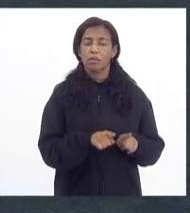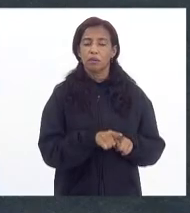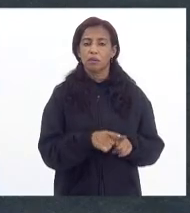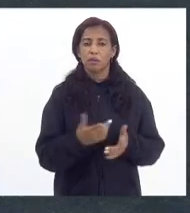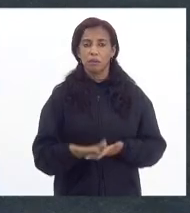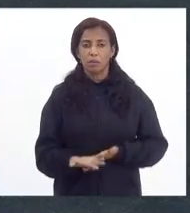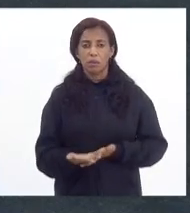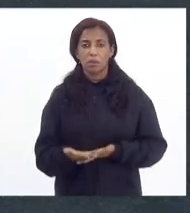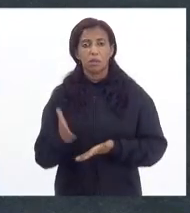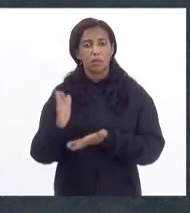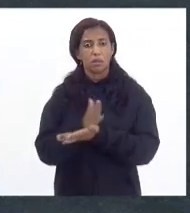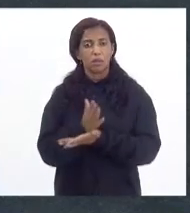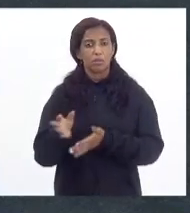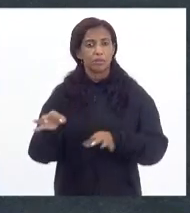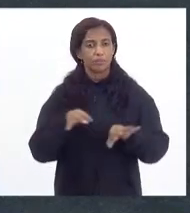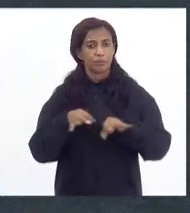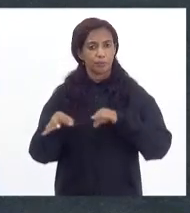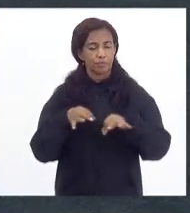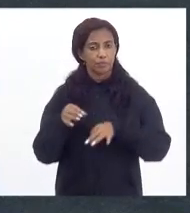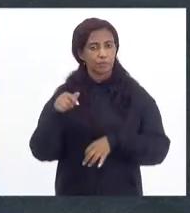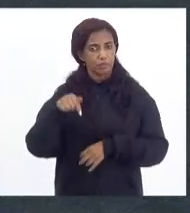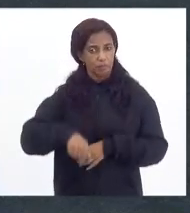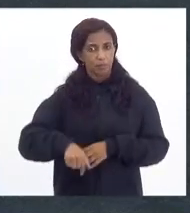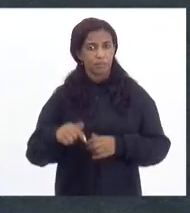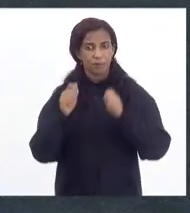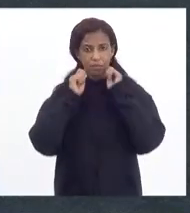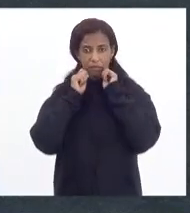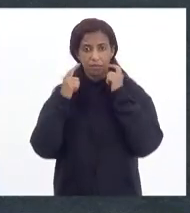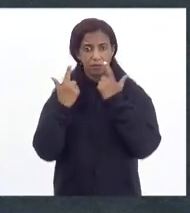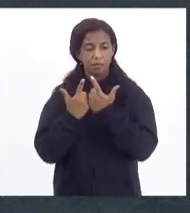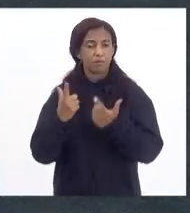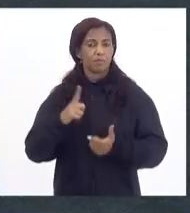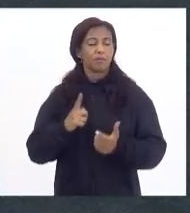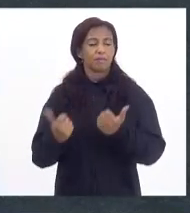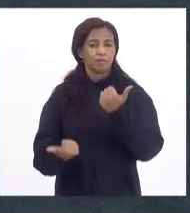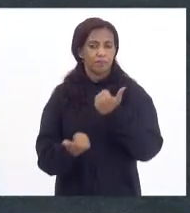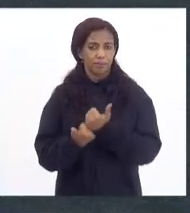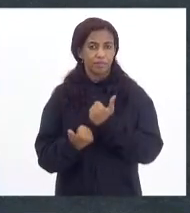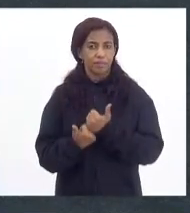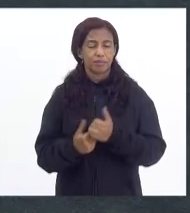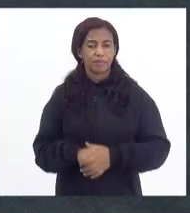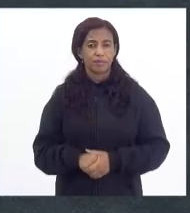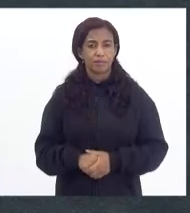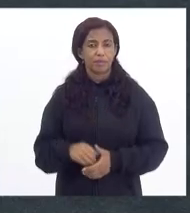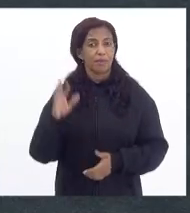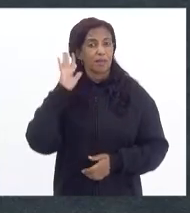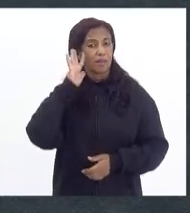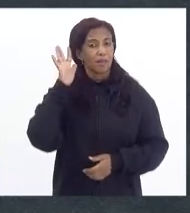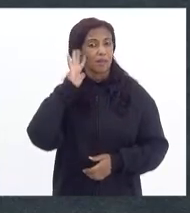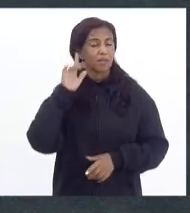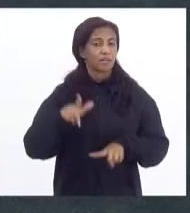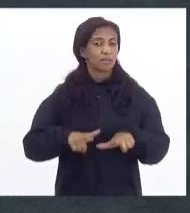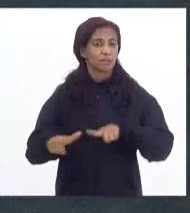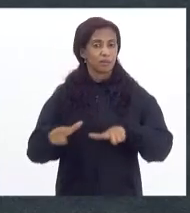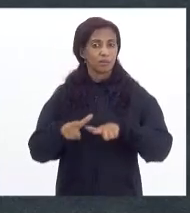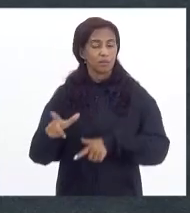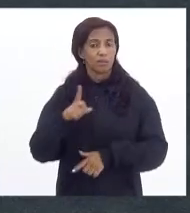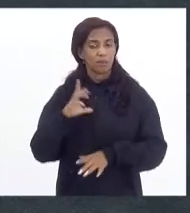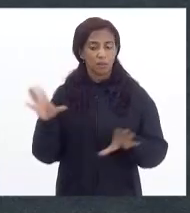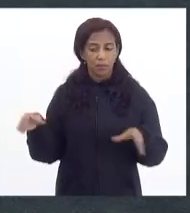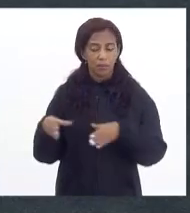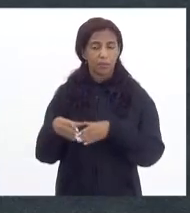a imensa maioria dos projetos de terminação na casa tem substitutivo. imagina o trabalho que teve a